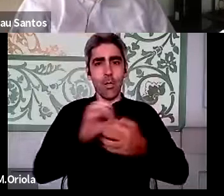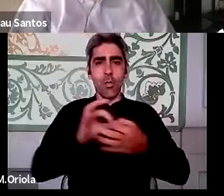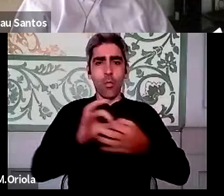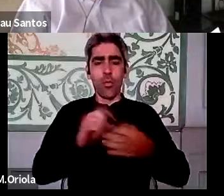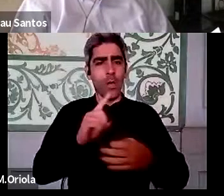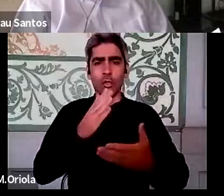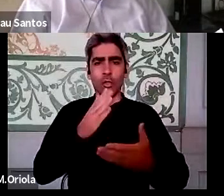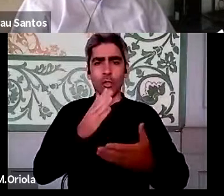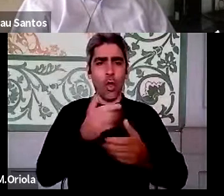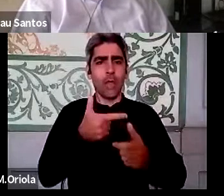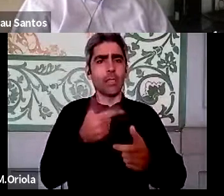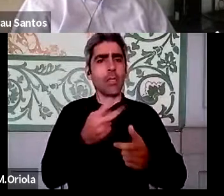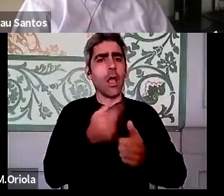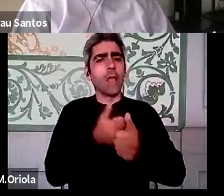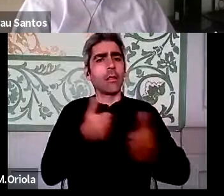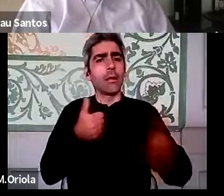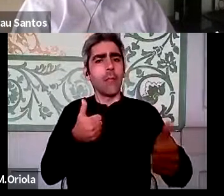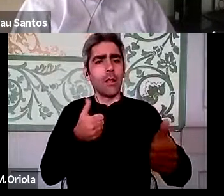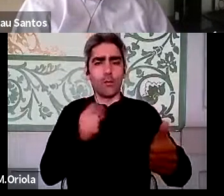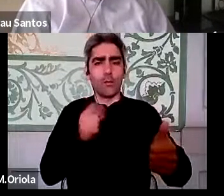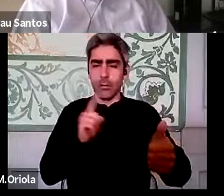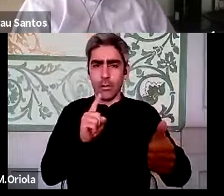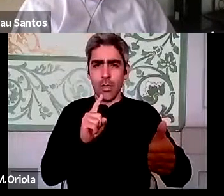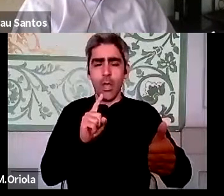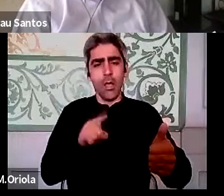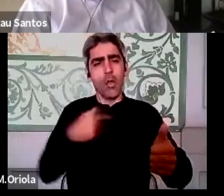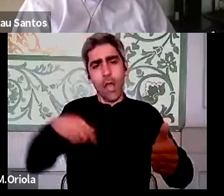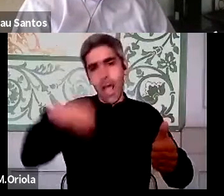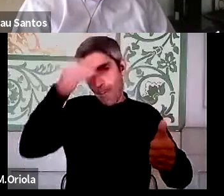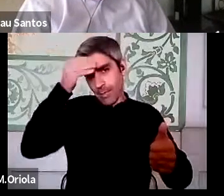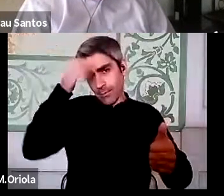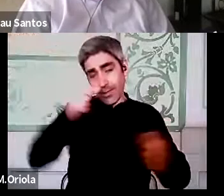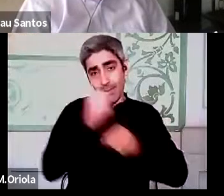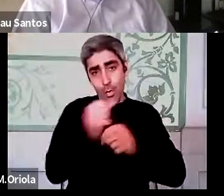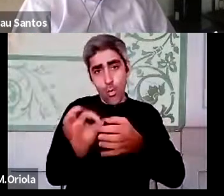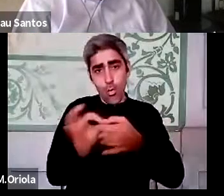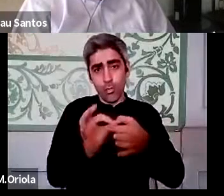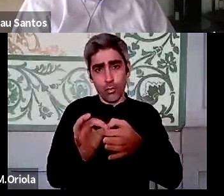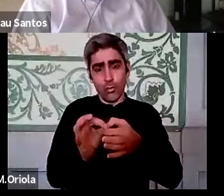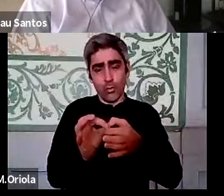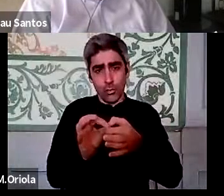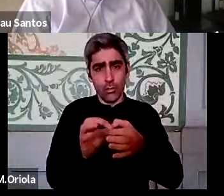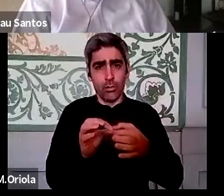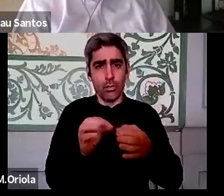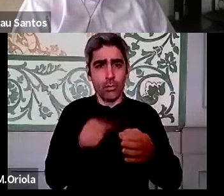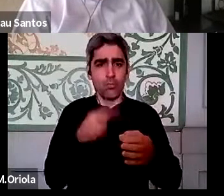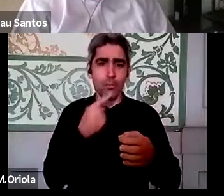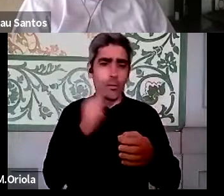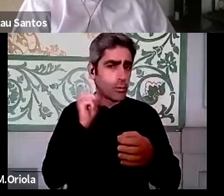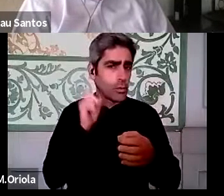teletrabalho e aquilo que nós acho que aprendemos daqui é que o trabalho colaborativo é extraordinariamente importante